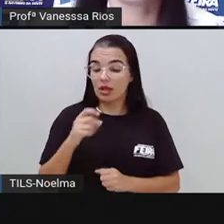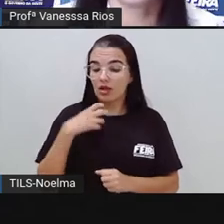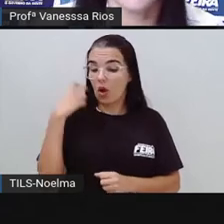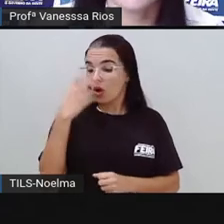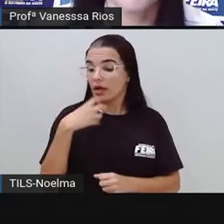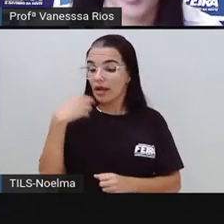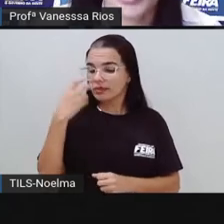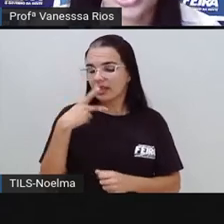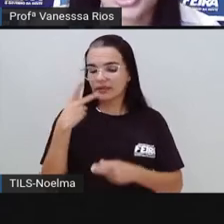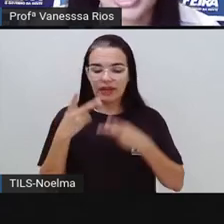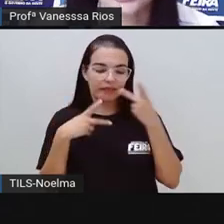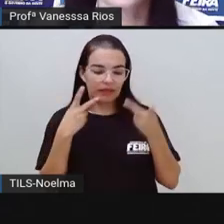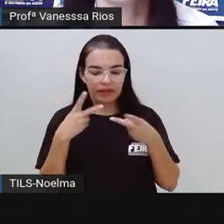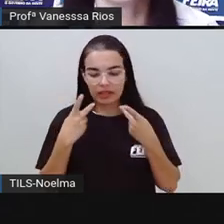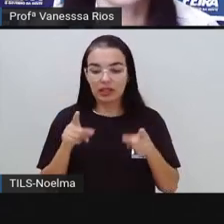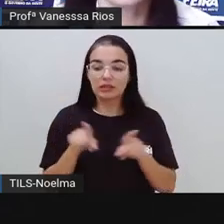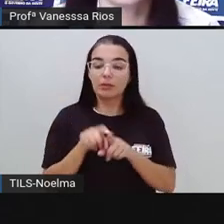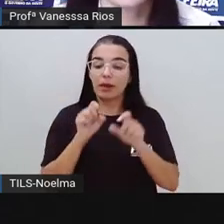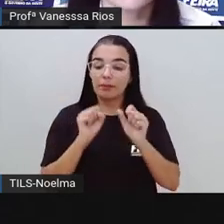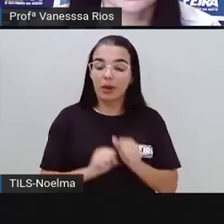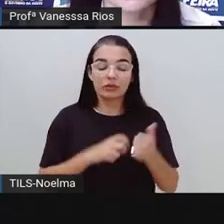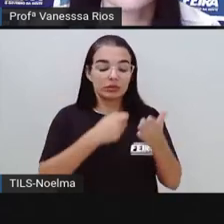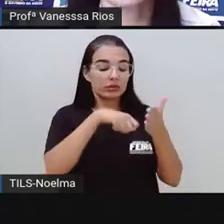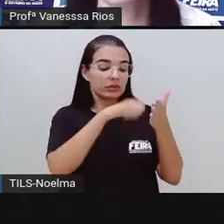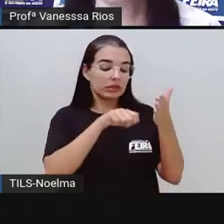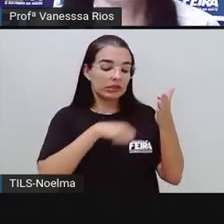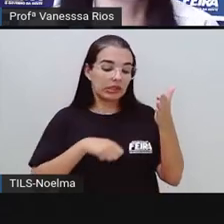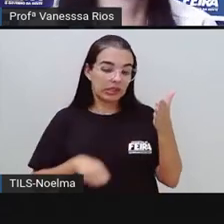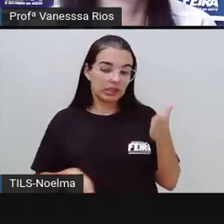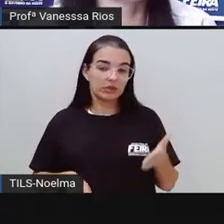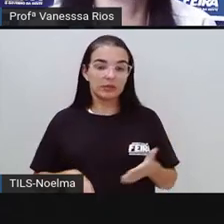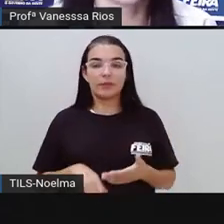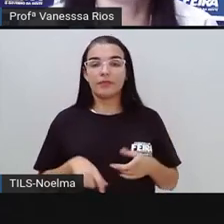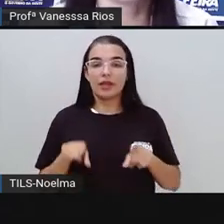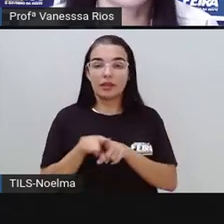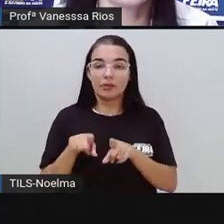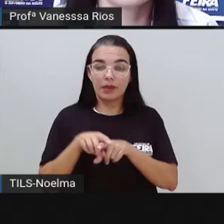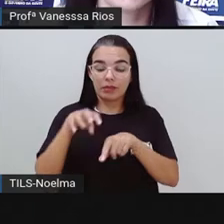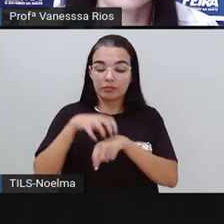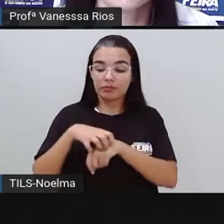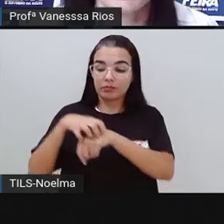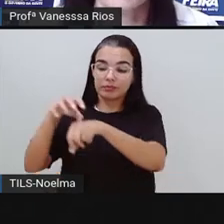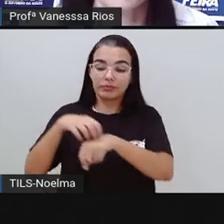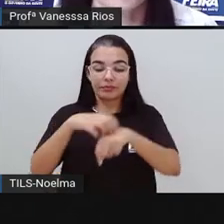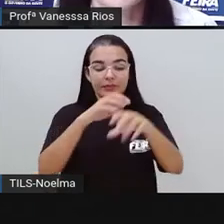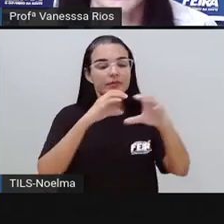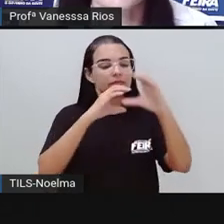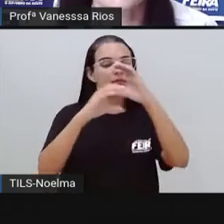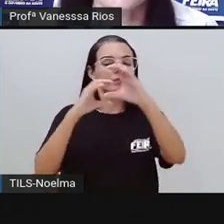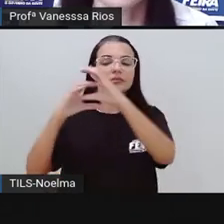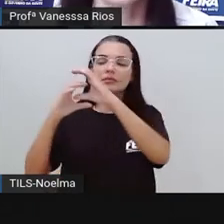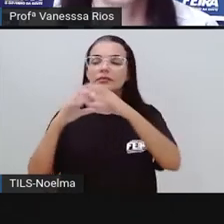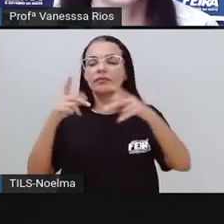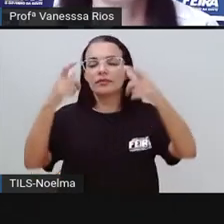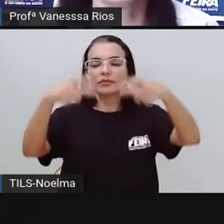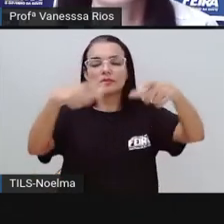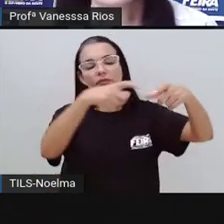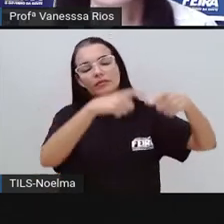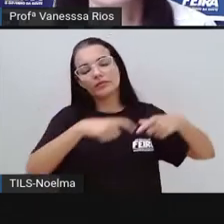ser apresentada em forma de texto, né? Escritas, vinculados aí nos mais diversos meios de comunicação,